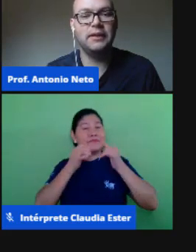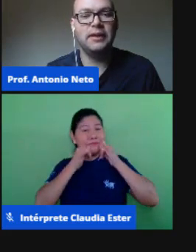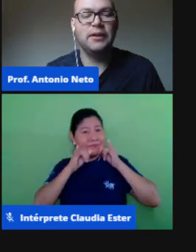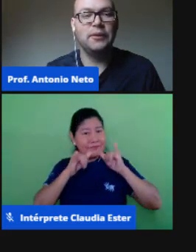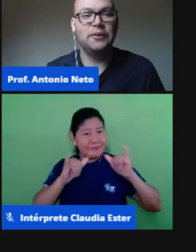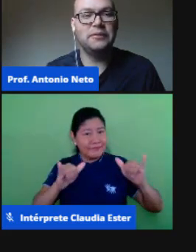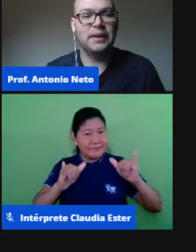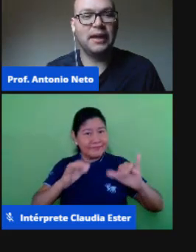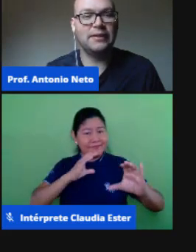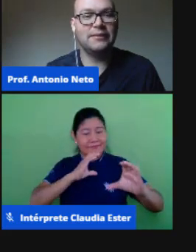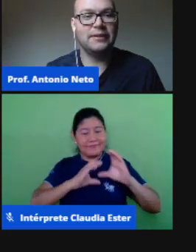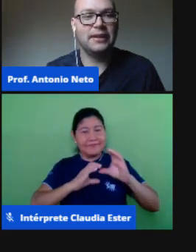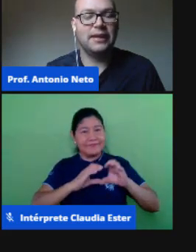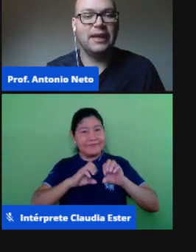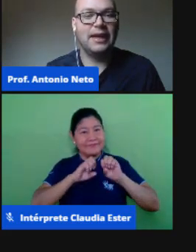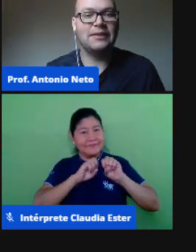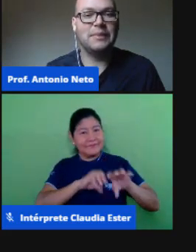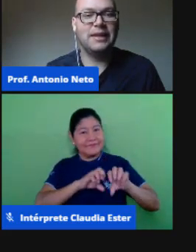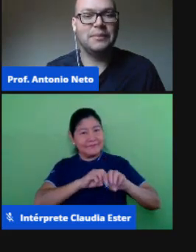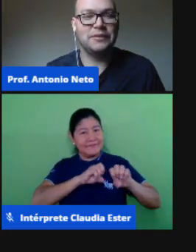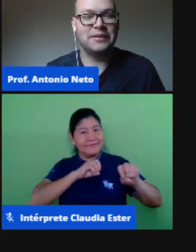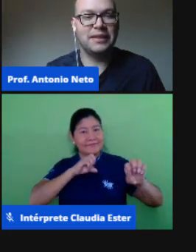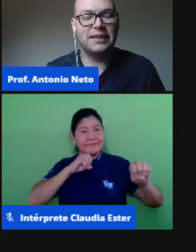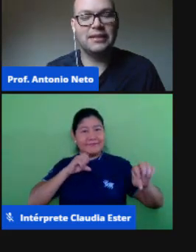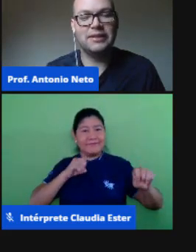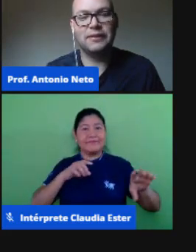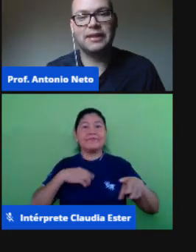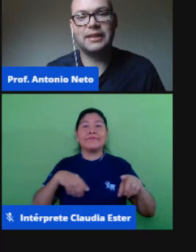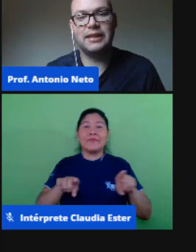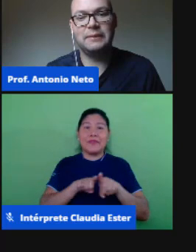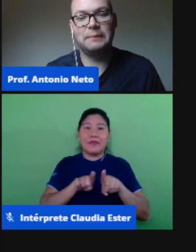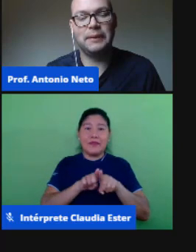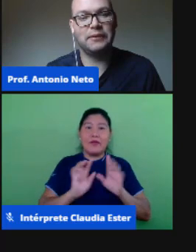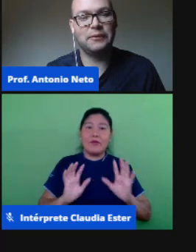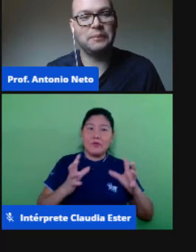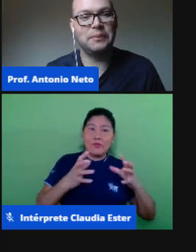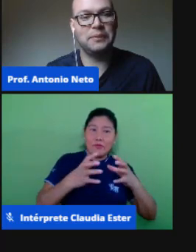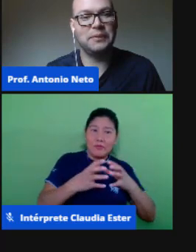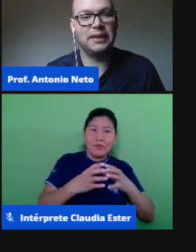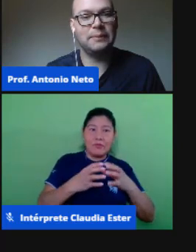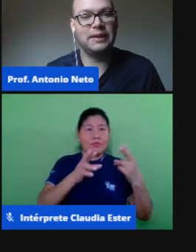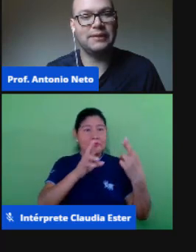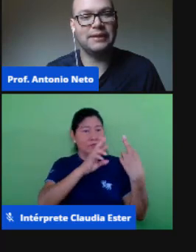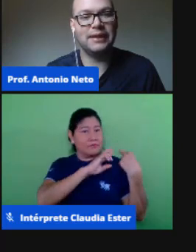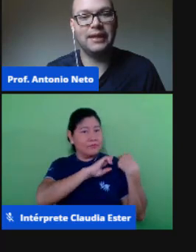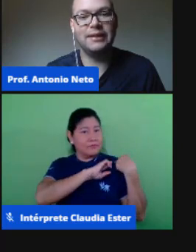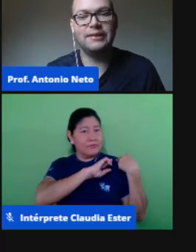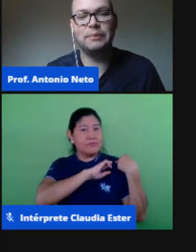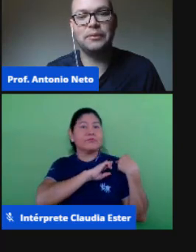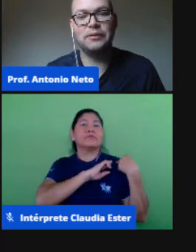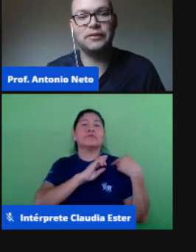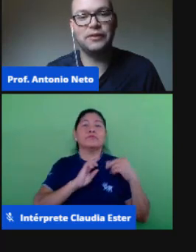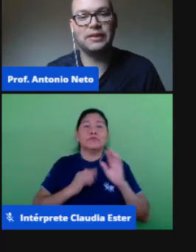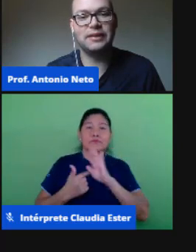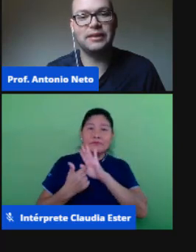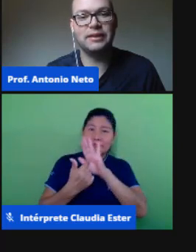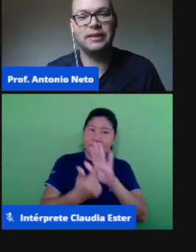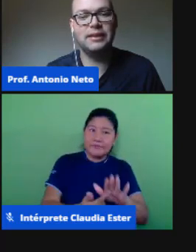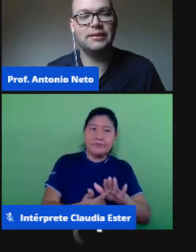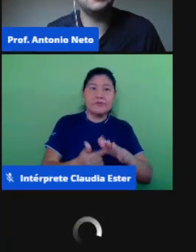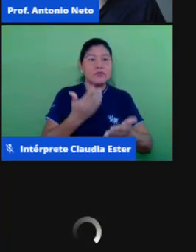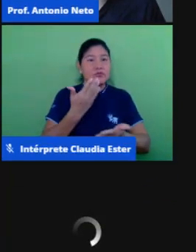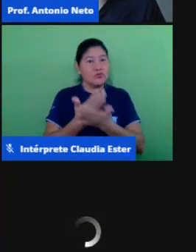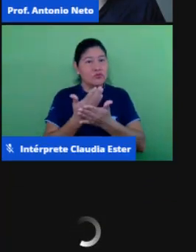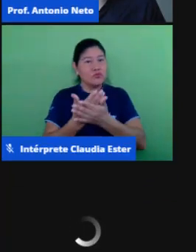remoto, os membros que estão aqui para compor, apresentá-los, a professora